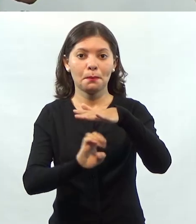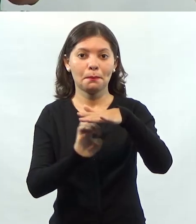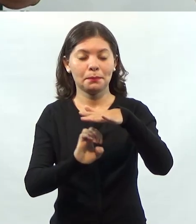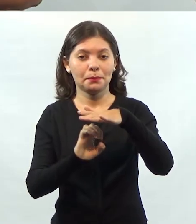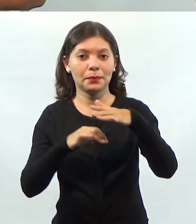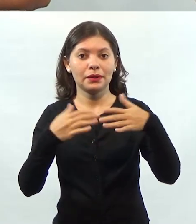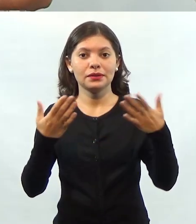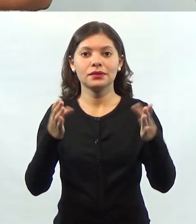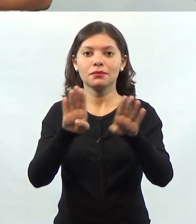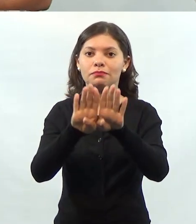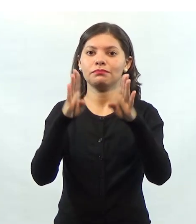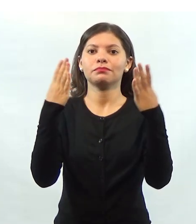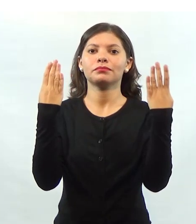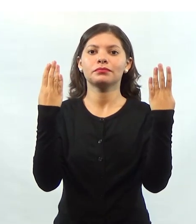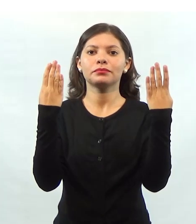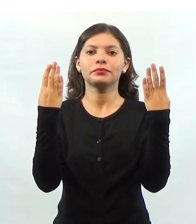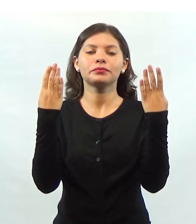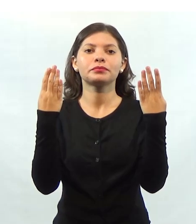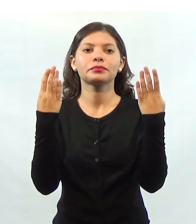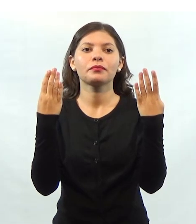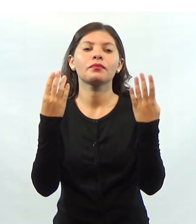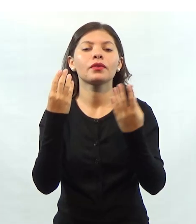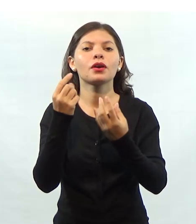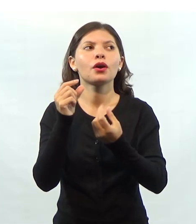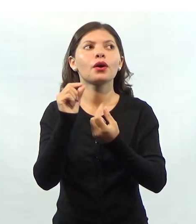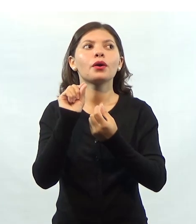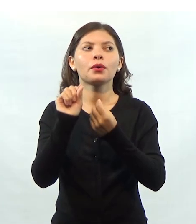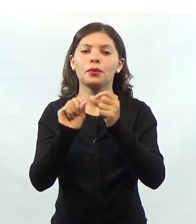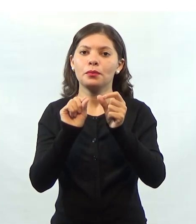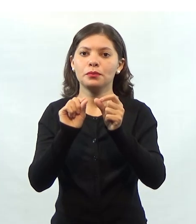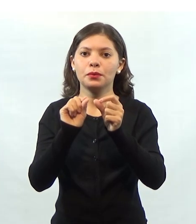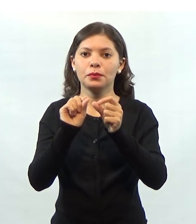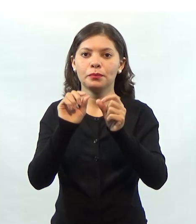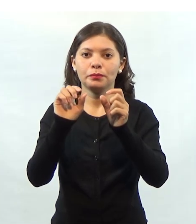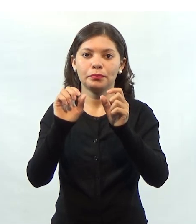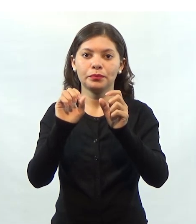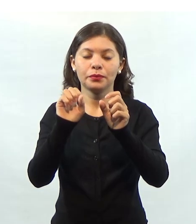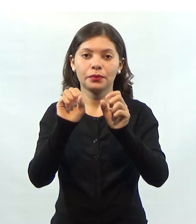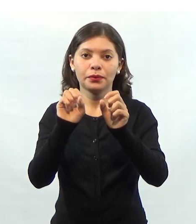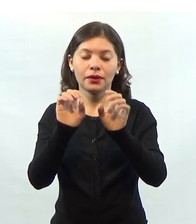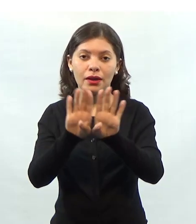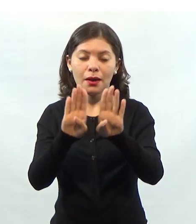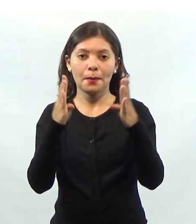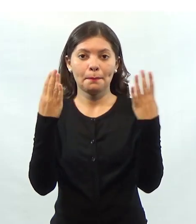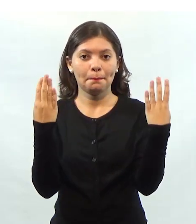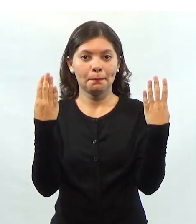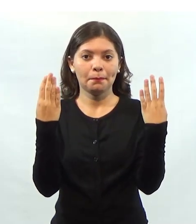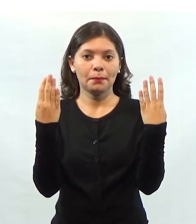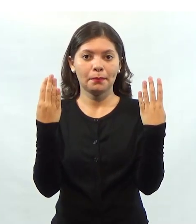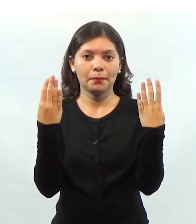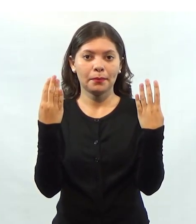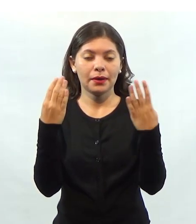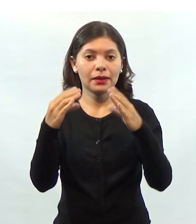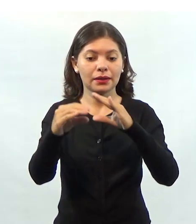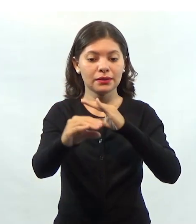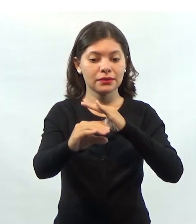são sistemas abertos. E, como sistemas abertos, as empresas recebem entradas,